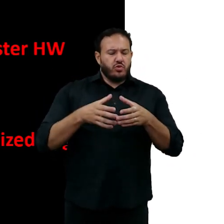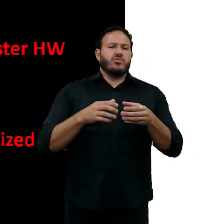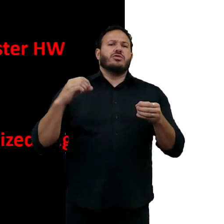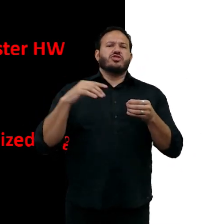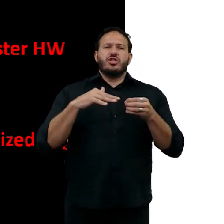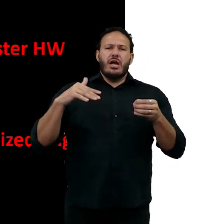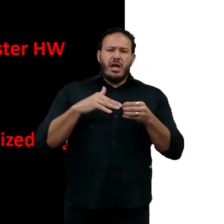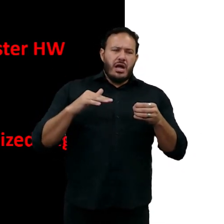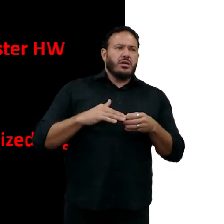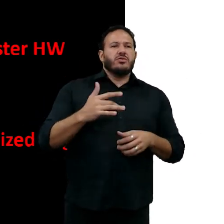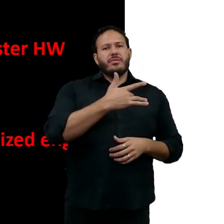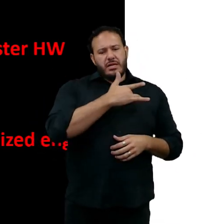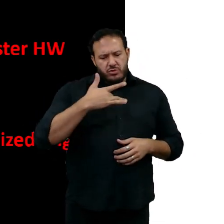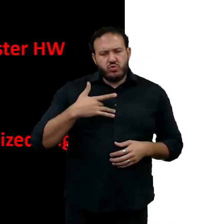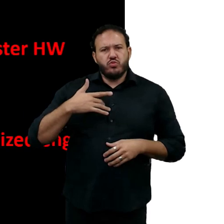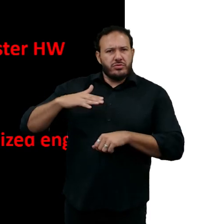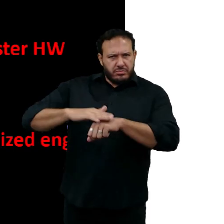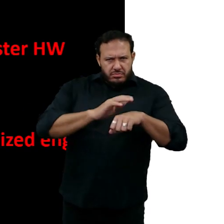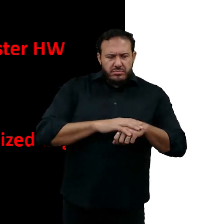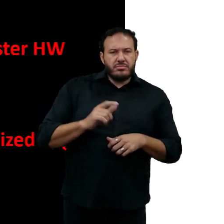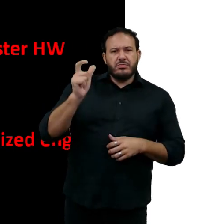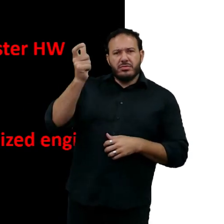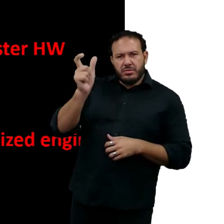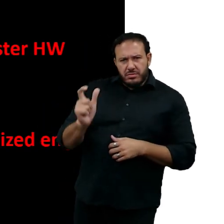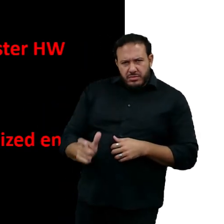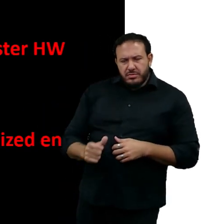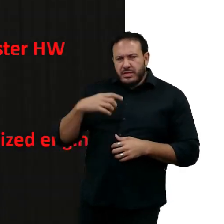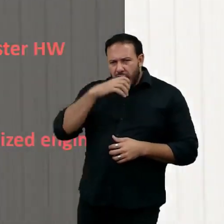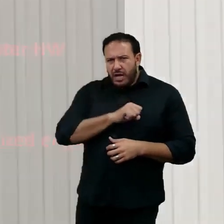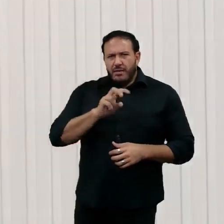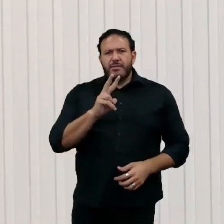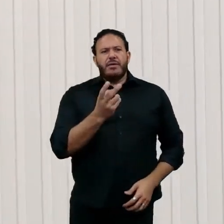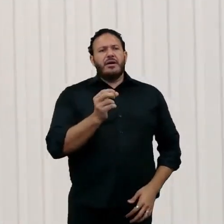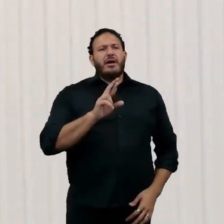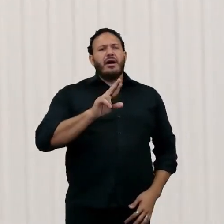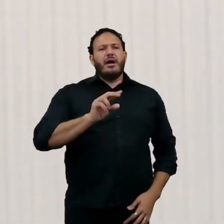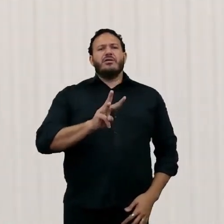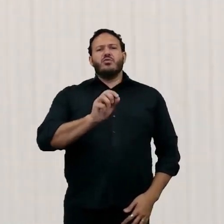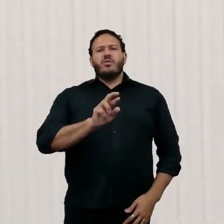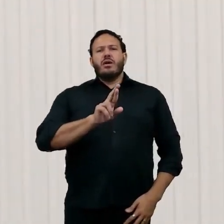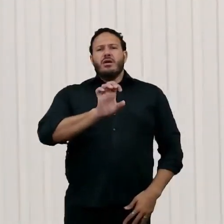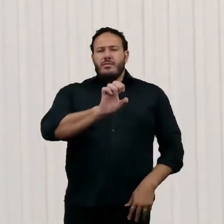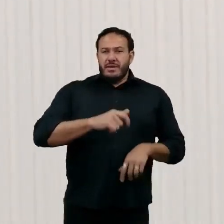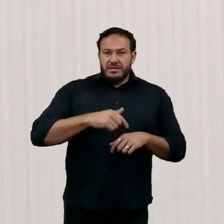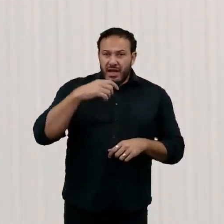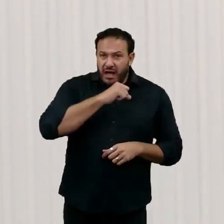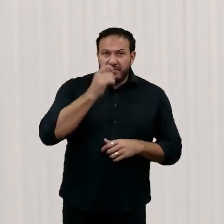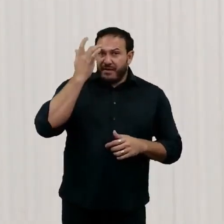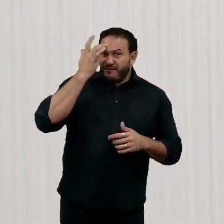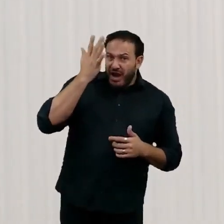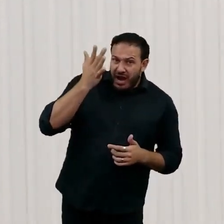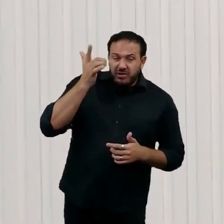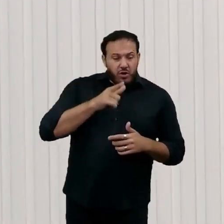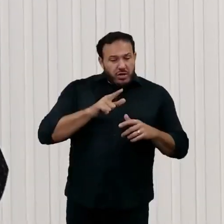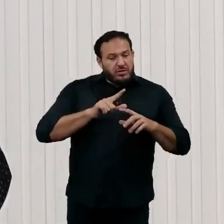saúde ou para a educação, algoritmos mais rápidos, ou hardware mais fácil, mais rápido, e as coisas estão melhorando e assim